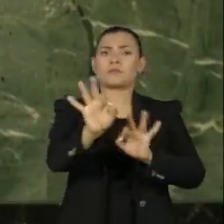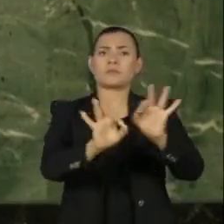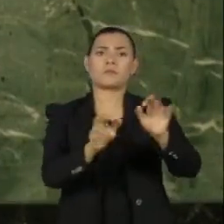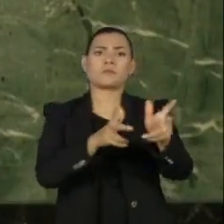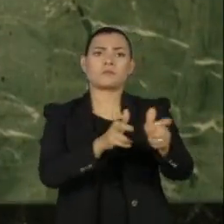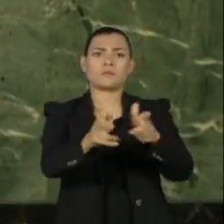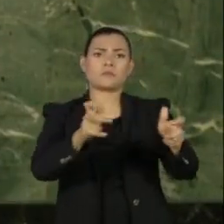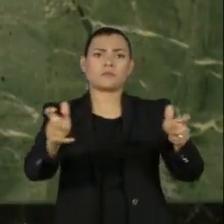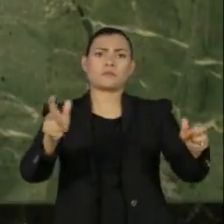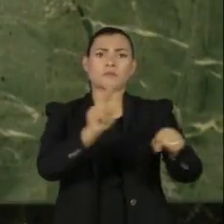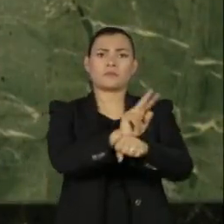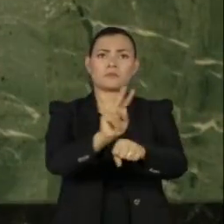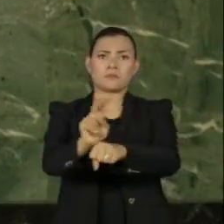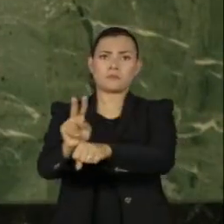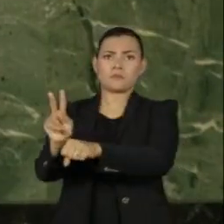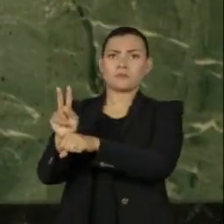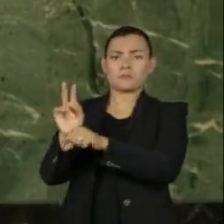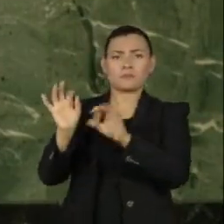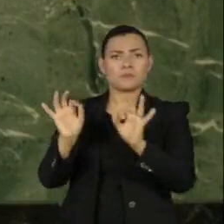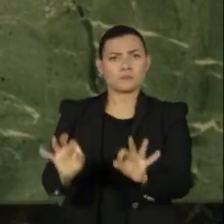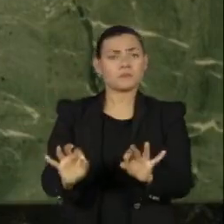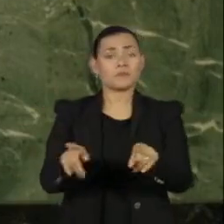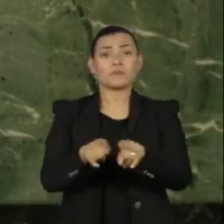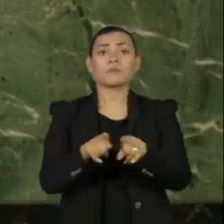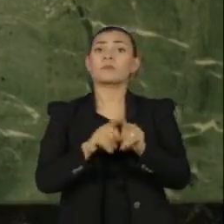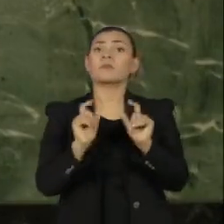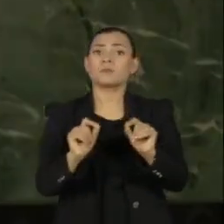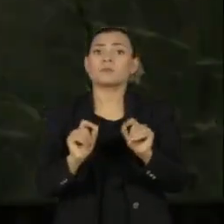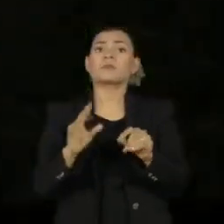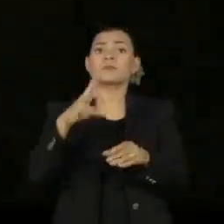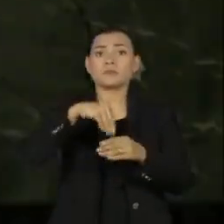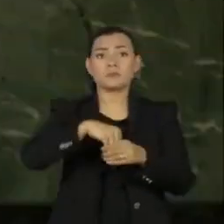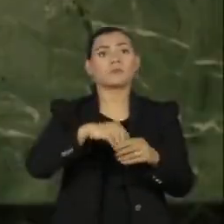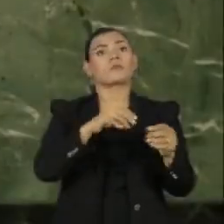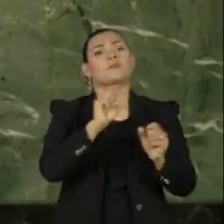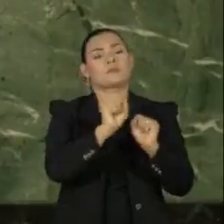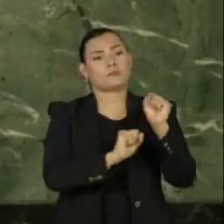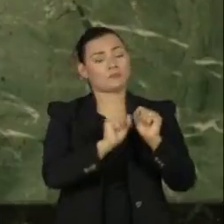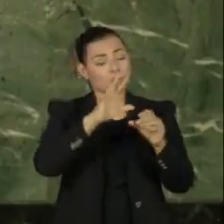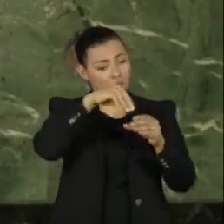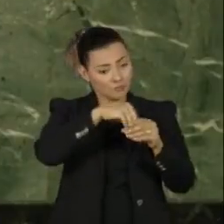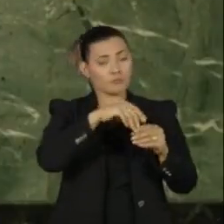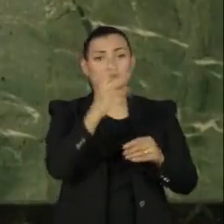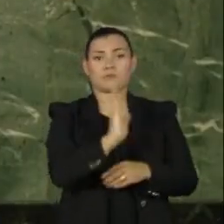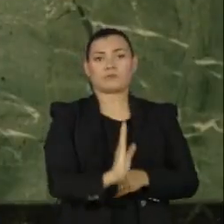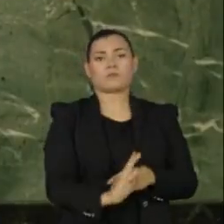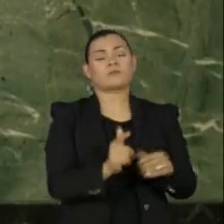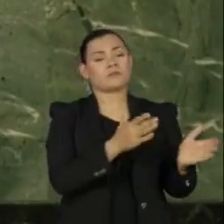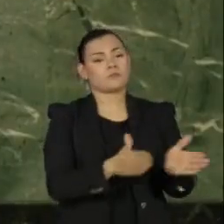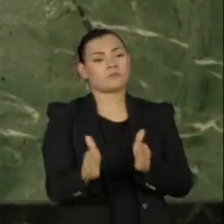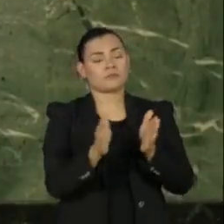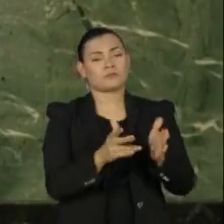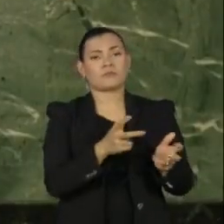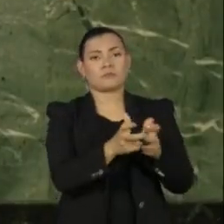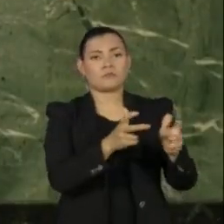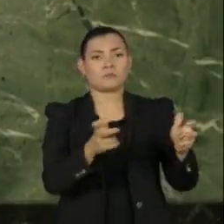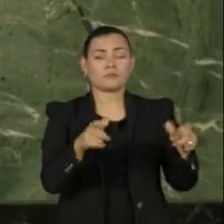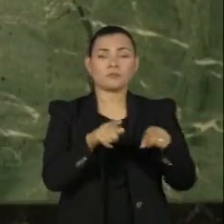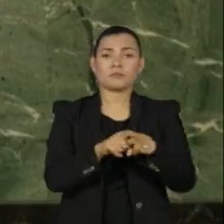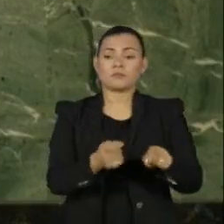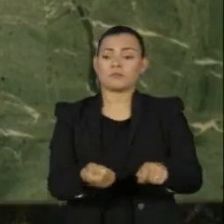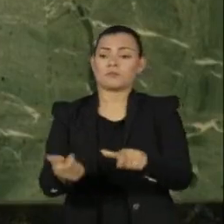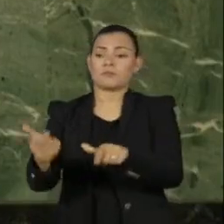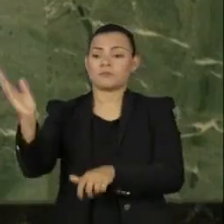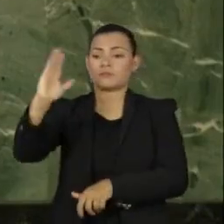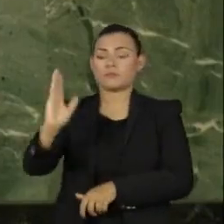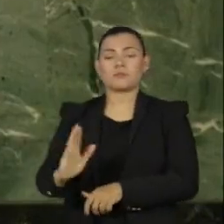de imunização, inclusive com produção doméstica de vacinas. Na economia, citou o Auxílio Brasil, concedido aos mais pobres às